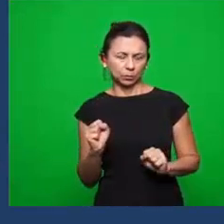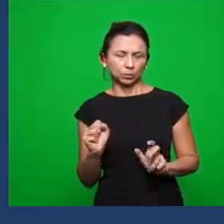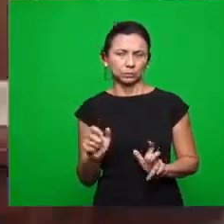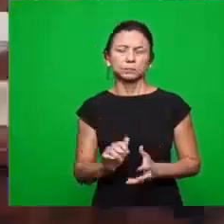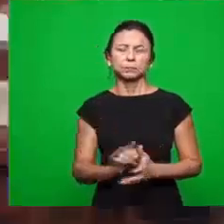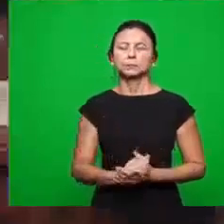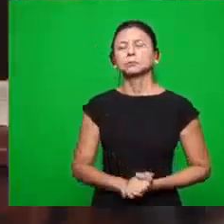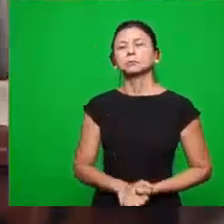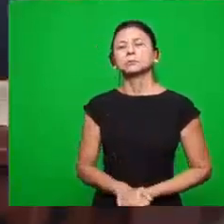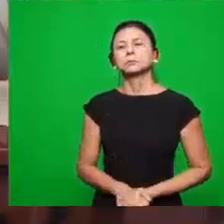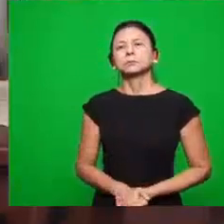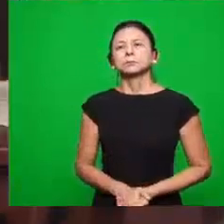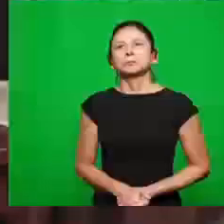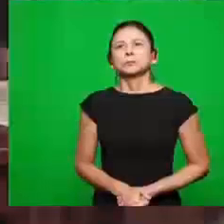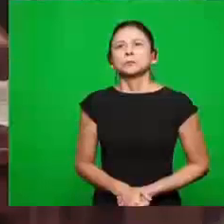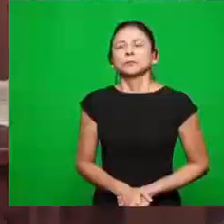Fica-me. É.